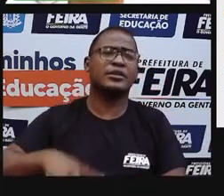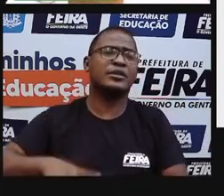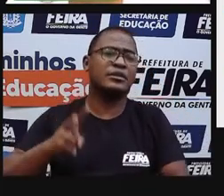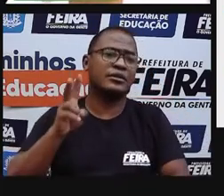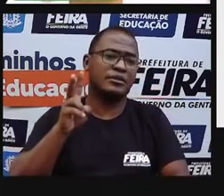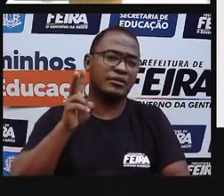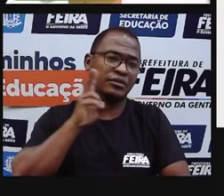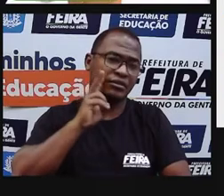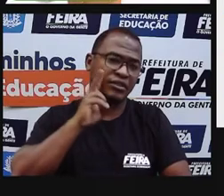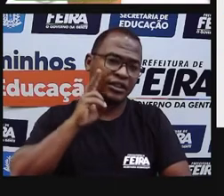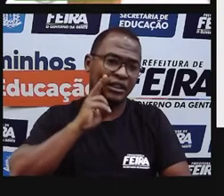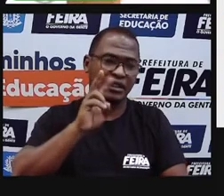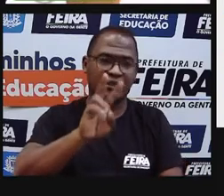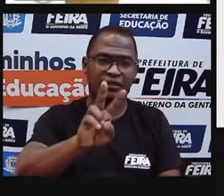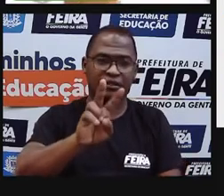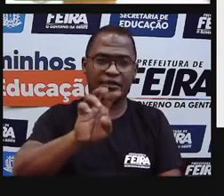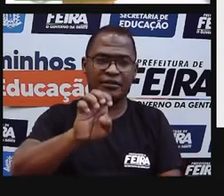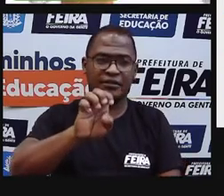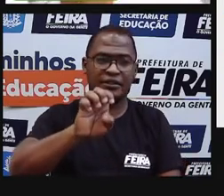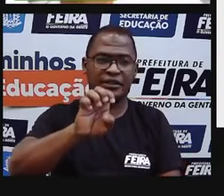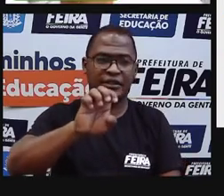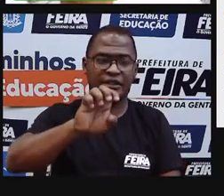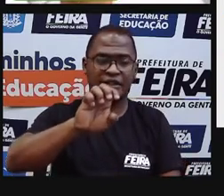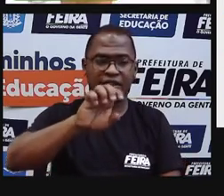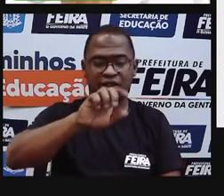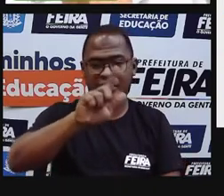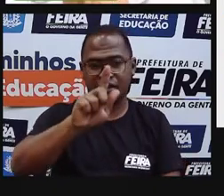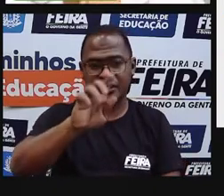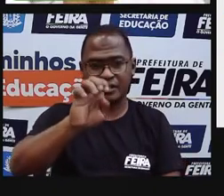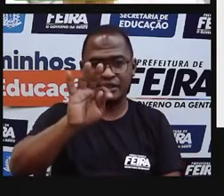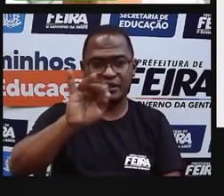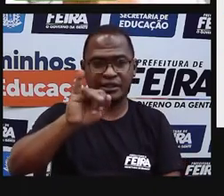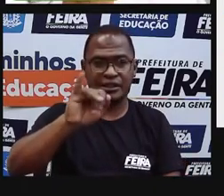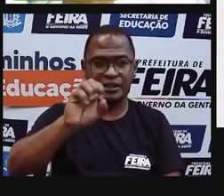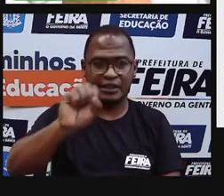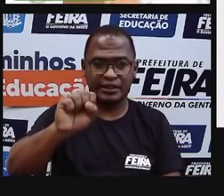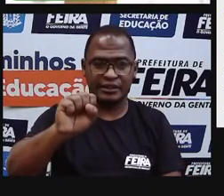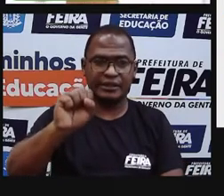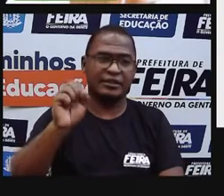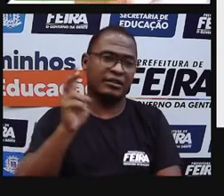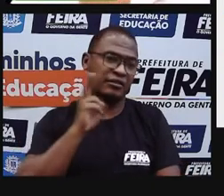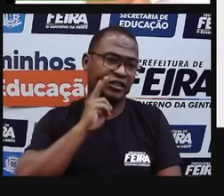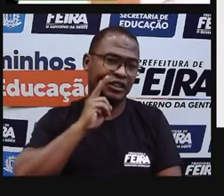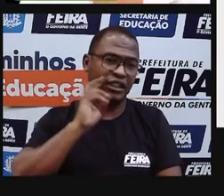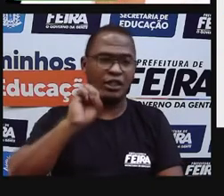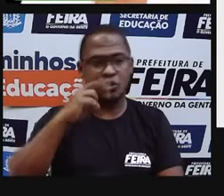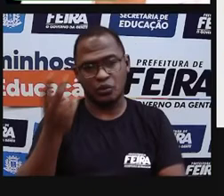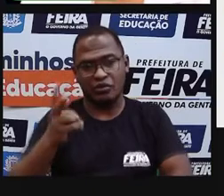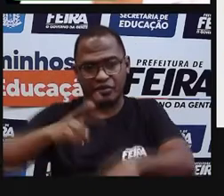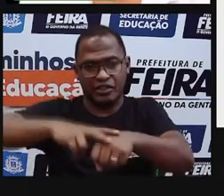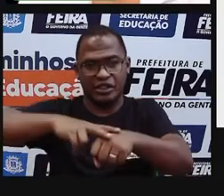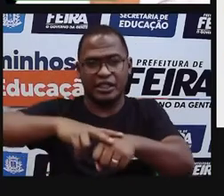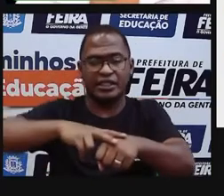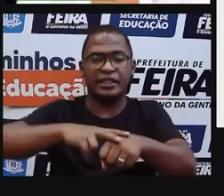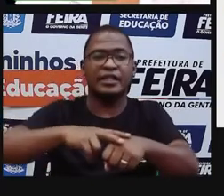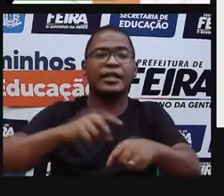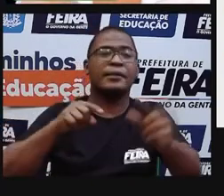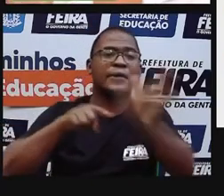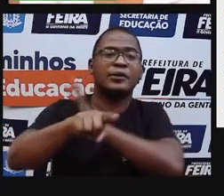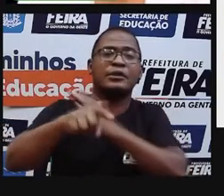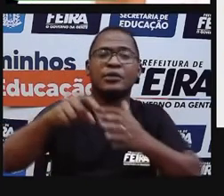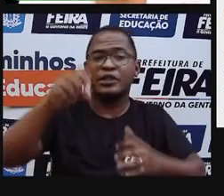nutrientes importantes para o nosso sistema imunológico. Com que frequência devemos comer as frutas, as verduras?